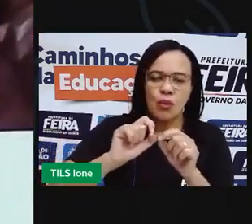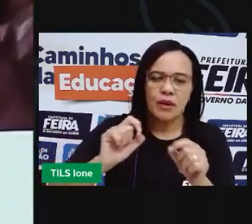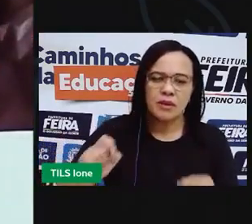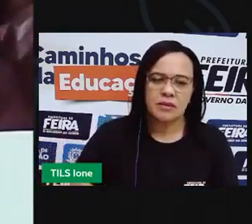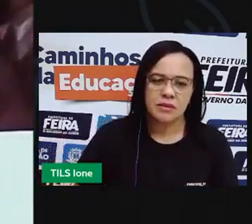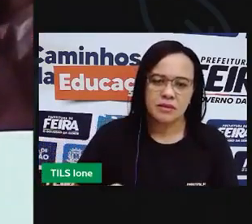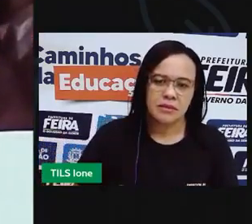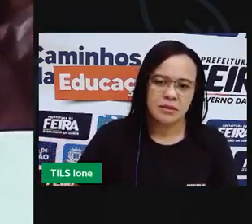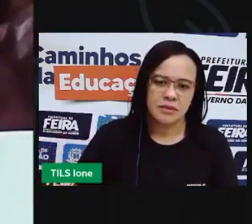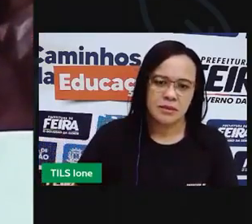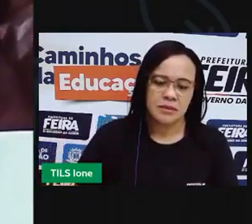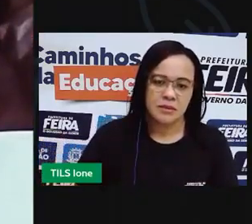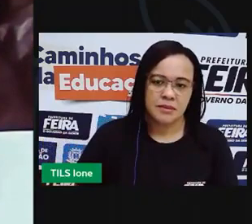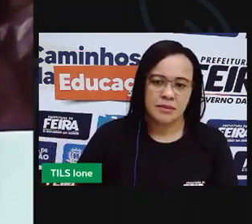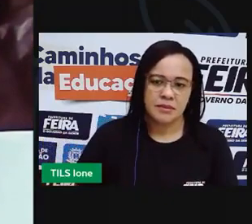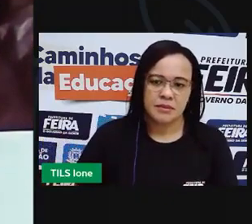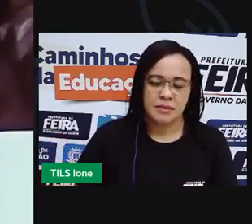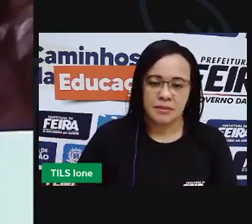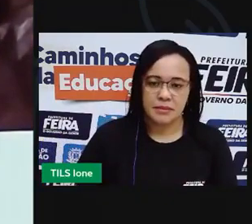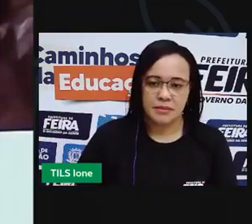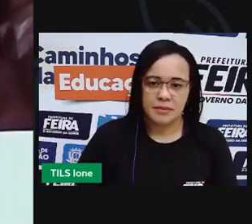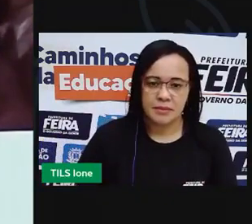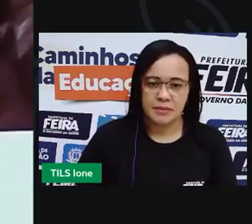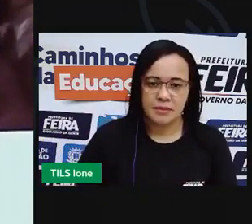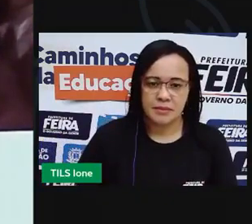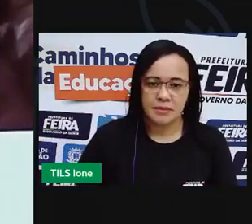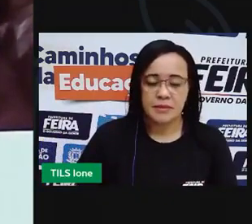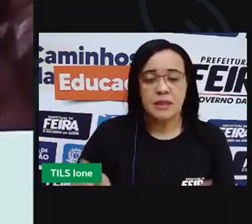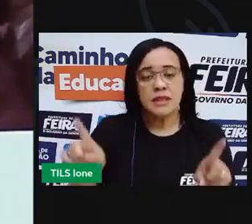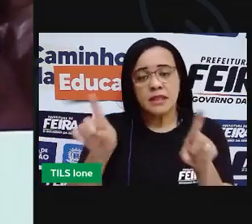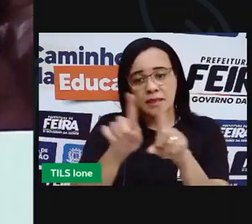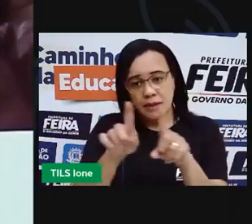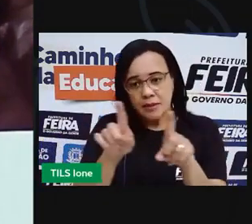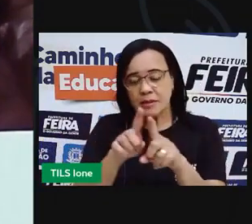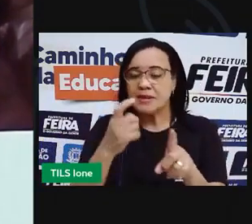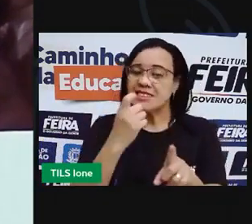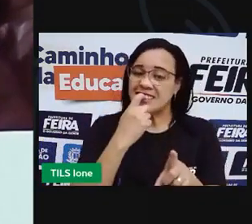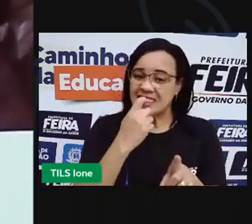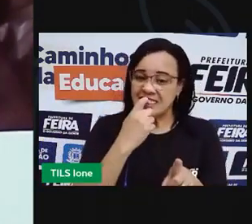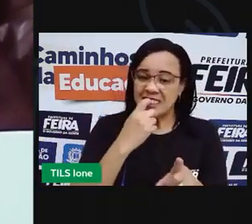um copo descartado ele também é feito de plástico